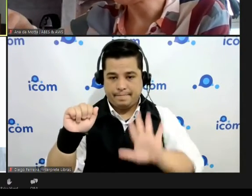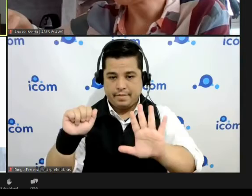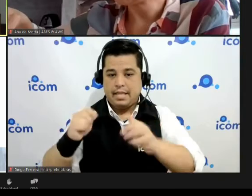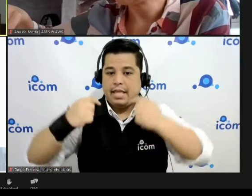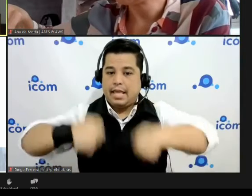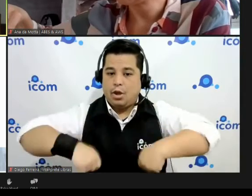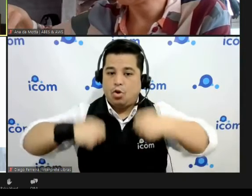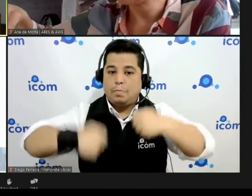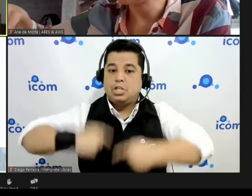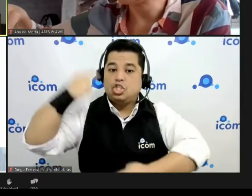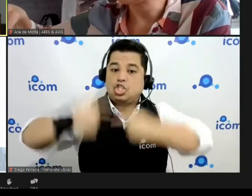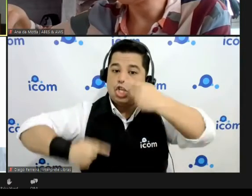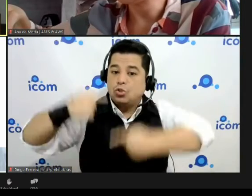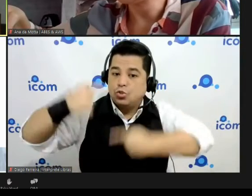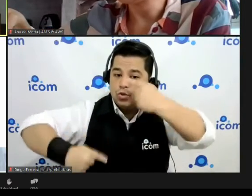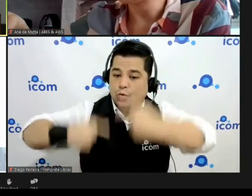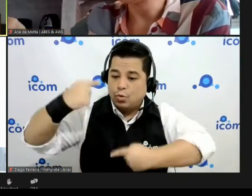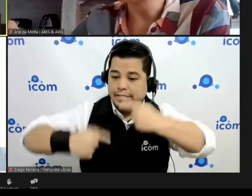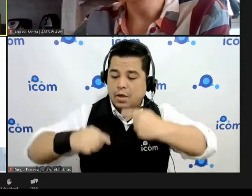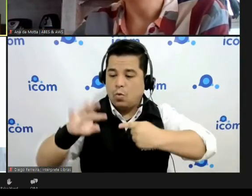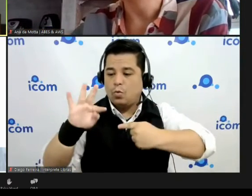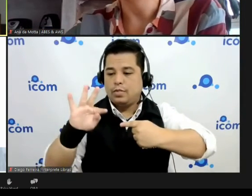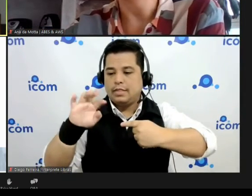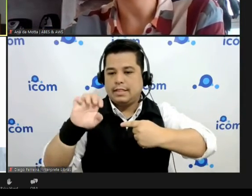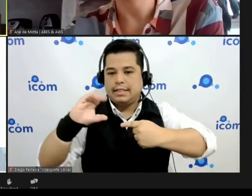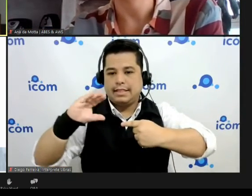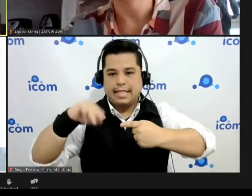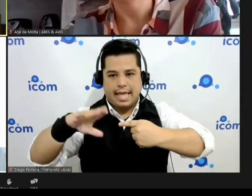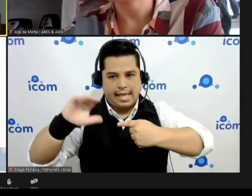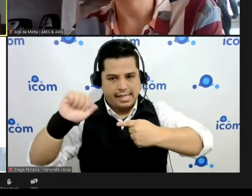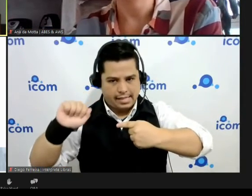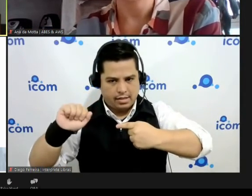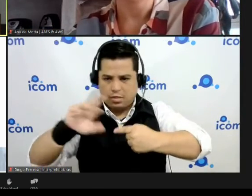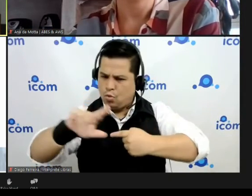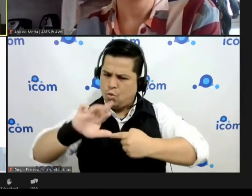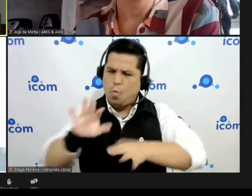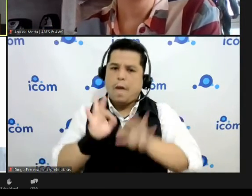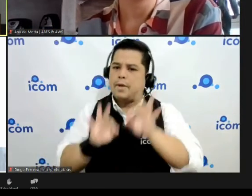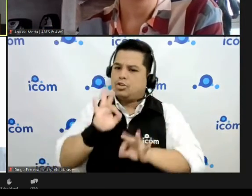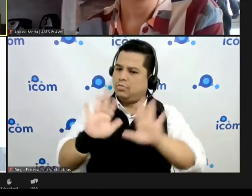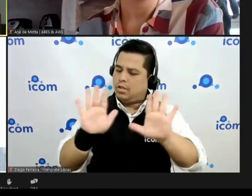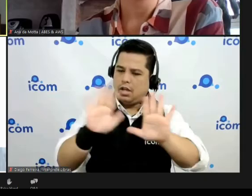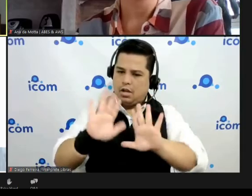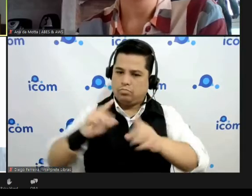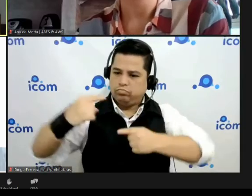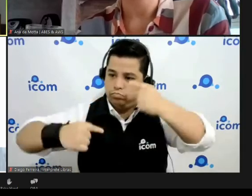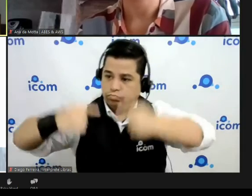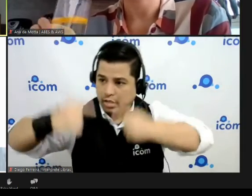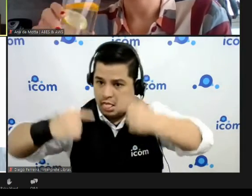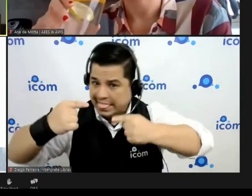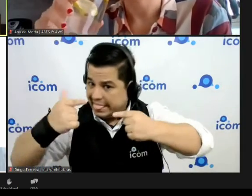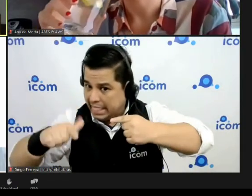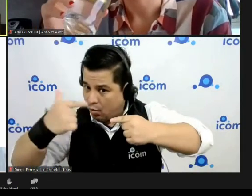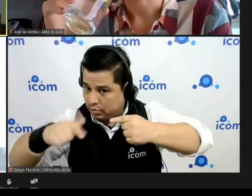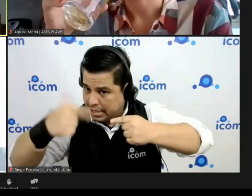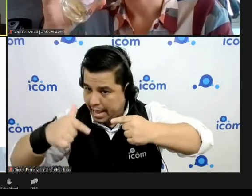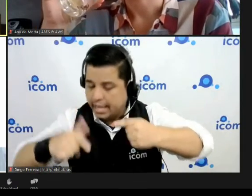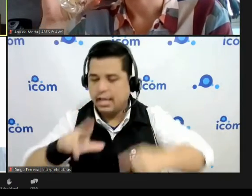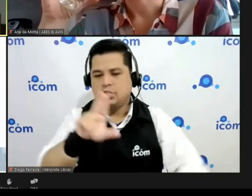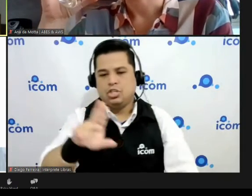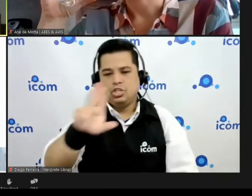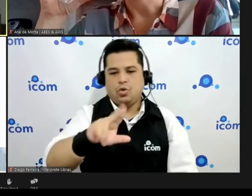ou seja, técnica não vai ser um critério de julgamento eu vou utilizar o pregão eletrônico tá? então